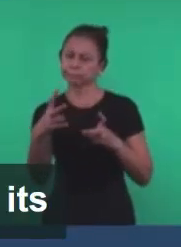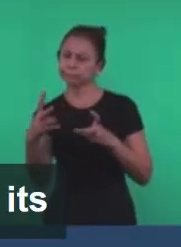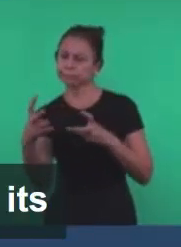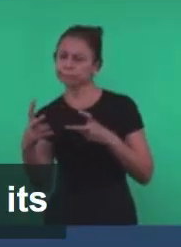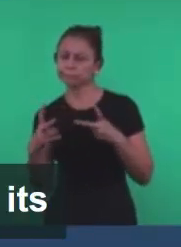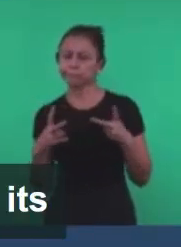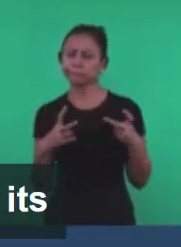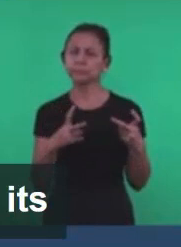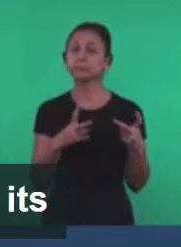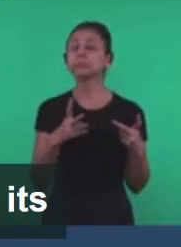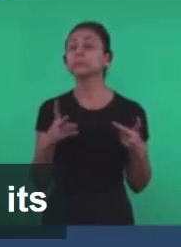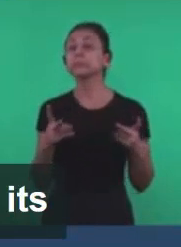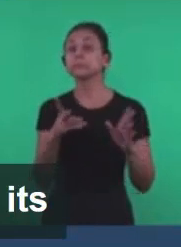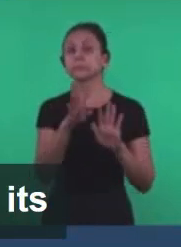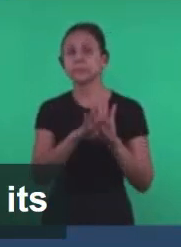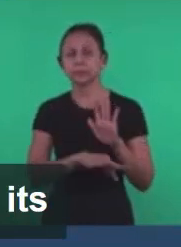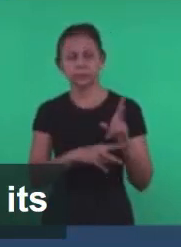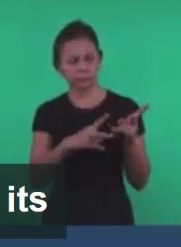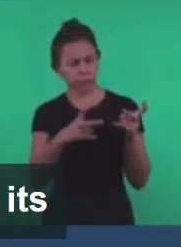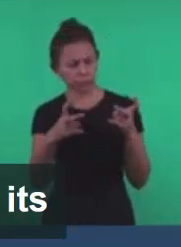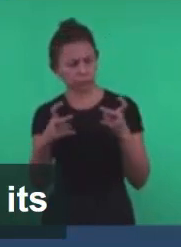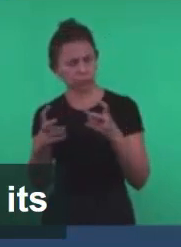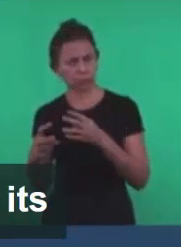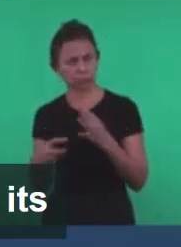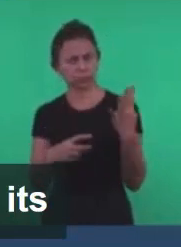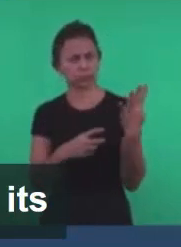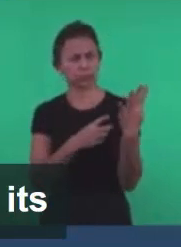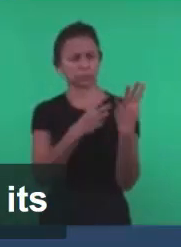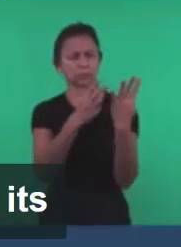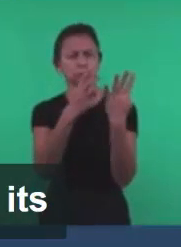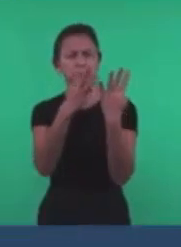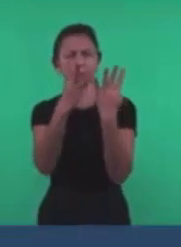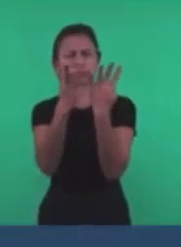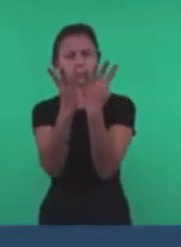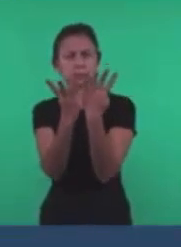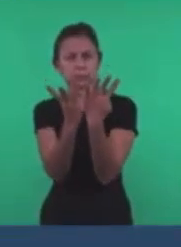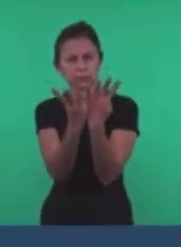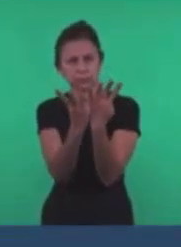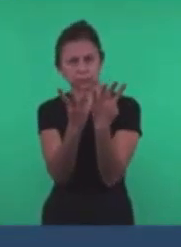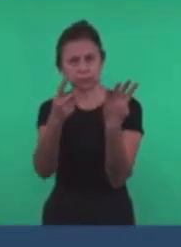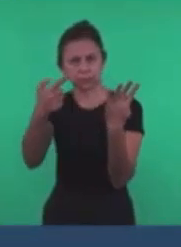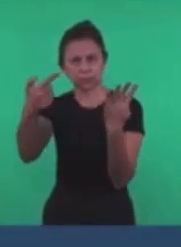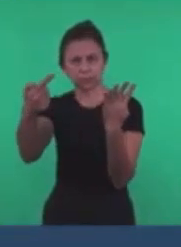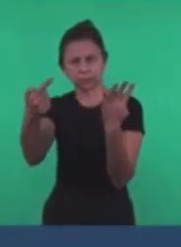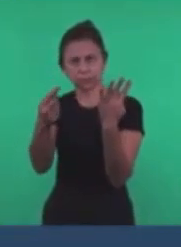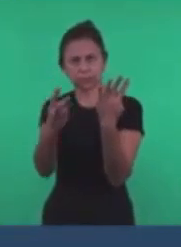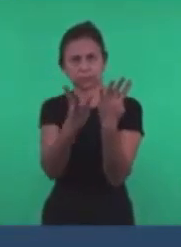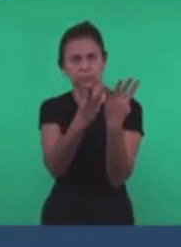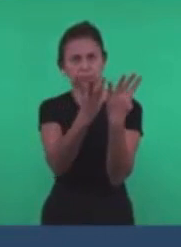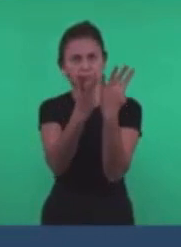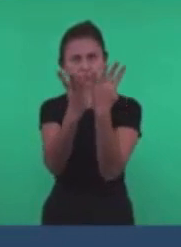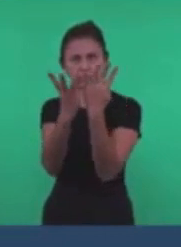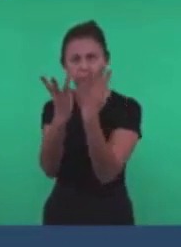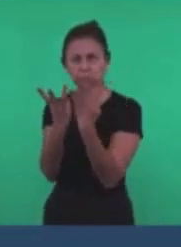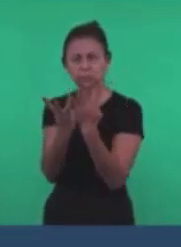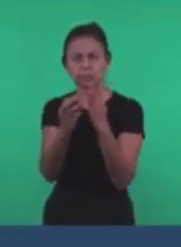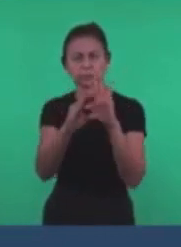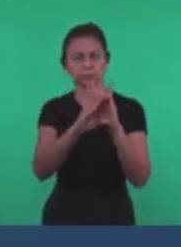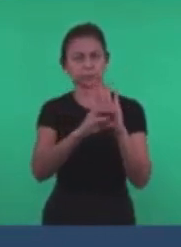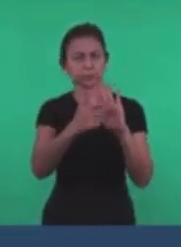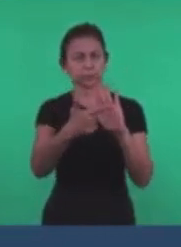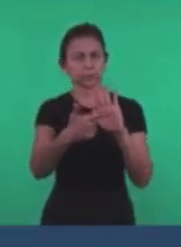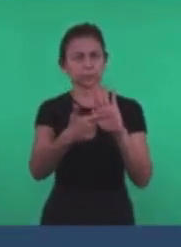identificar A figura Do castiçal Com suas sete pontas No capítulo 2 De